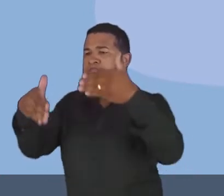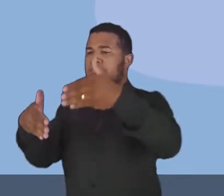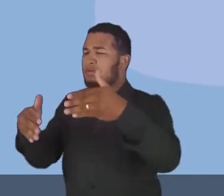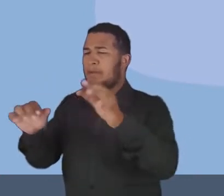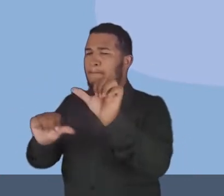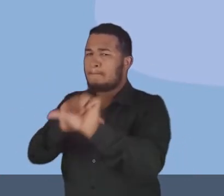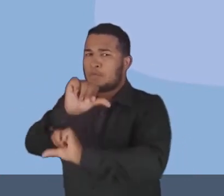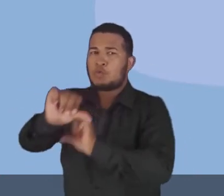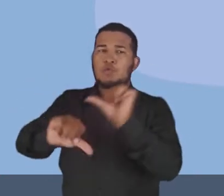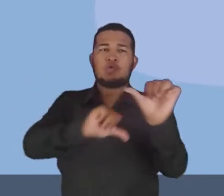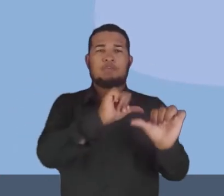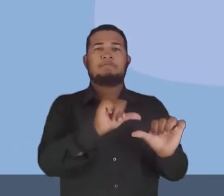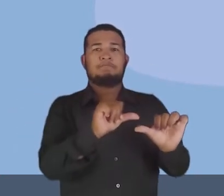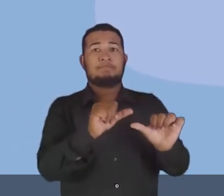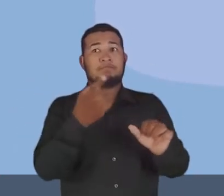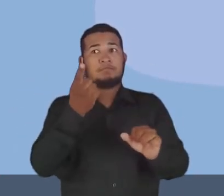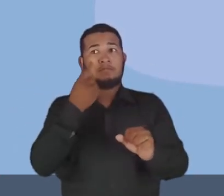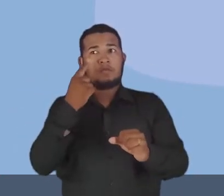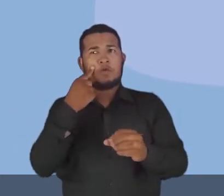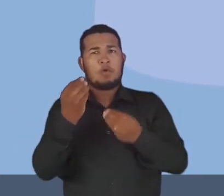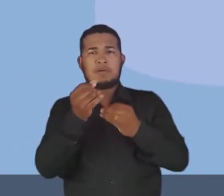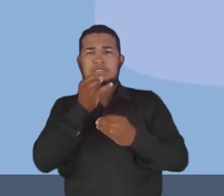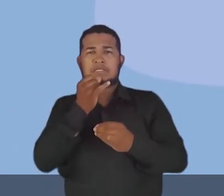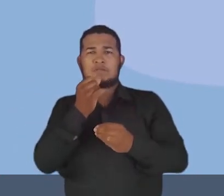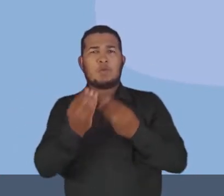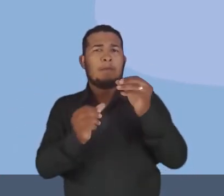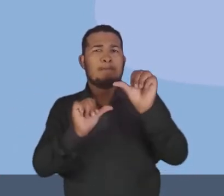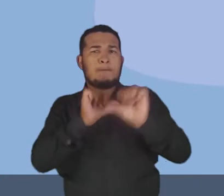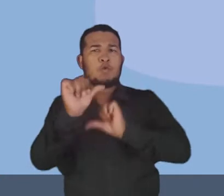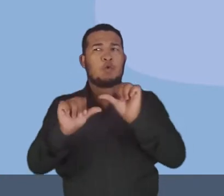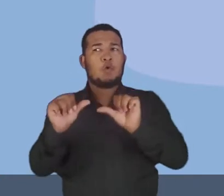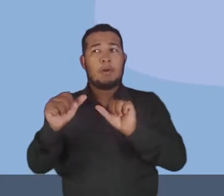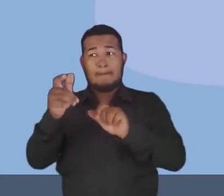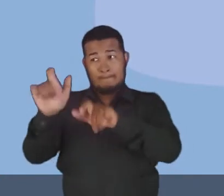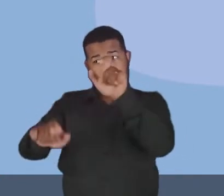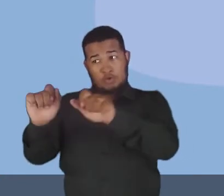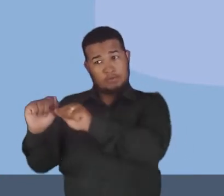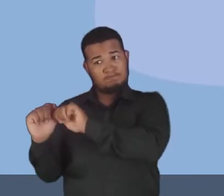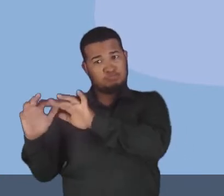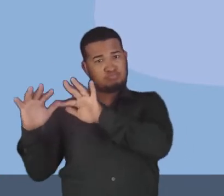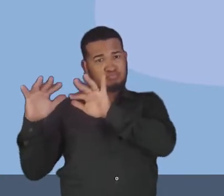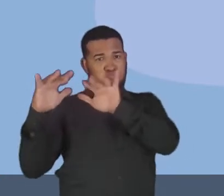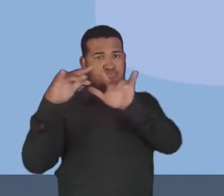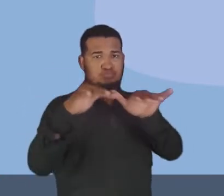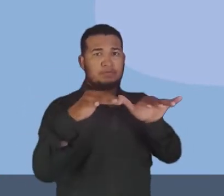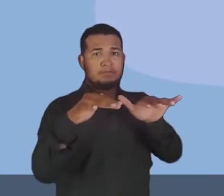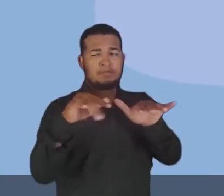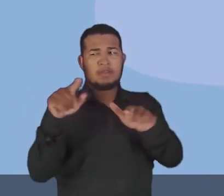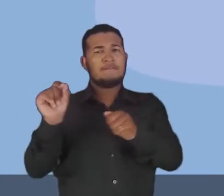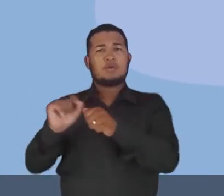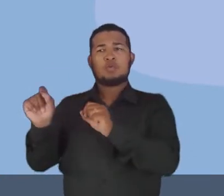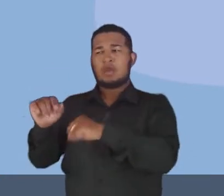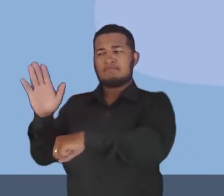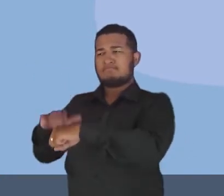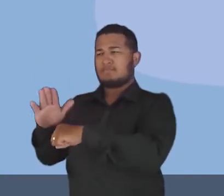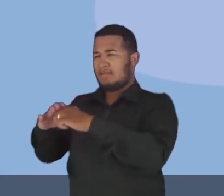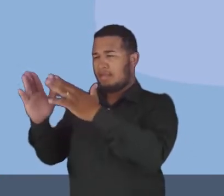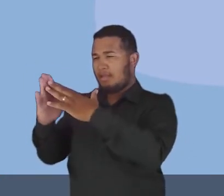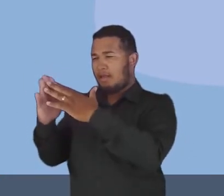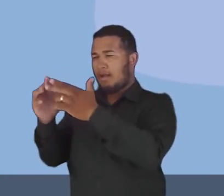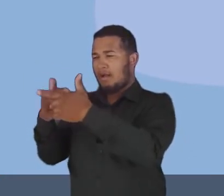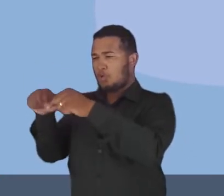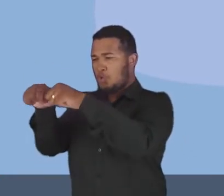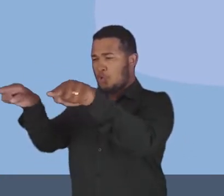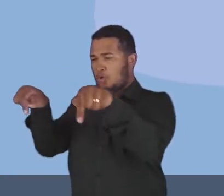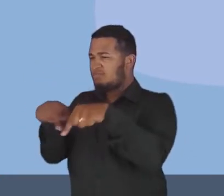mudar. Então, olha bem o número de estabelecimentos rurais. Mas, houve o êxodo rural, o que o produtor fez? Vendeu a sua propriedade. Em